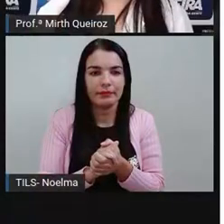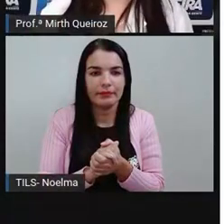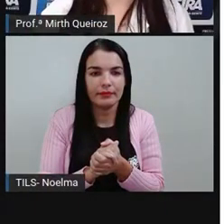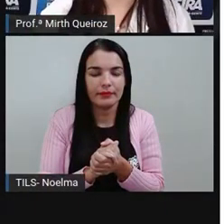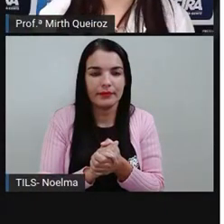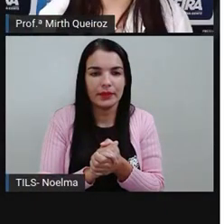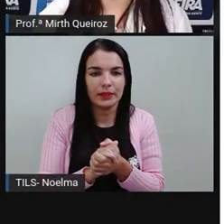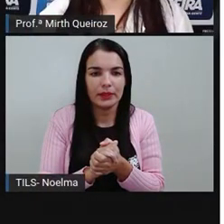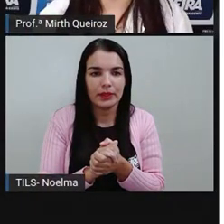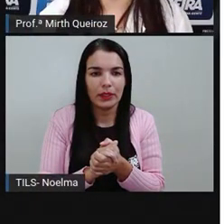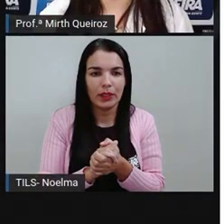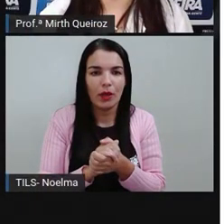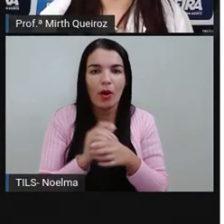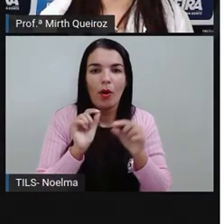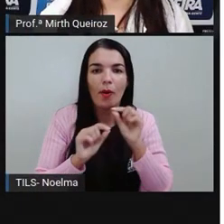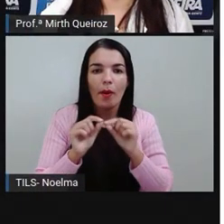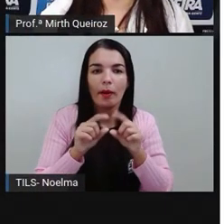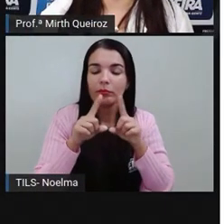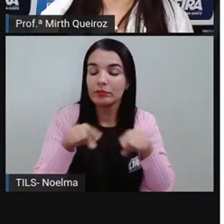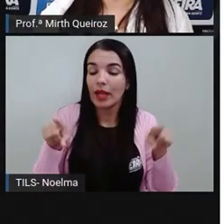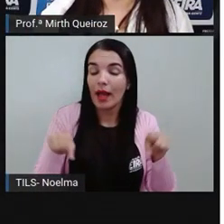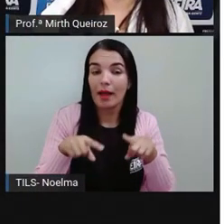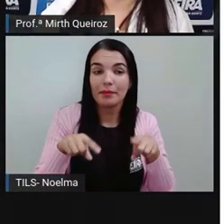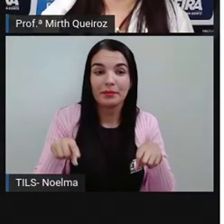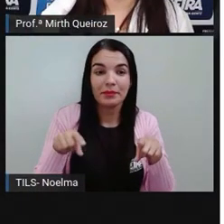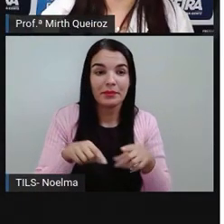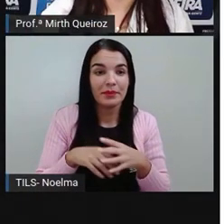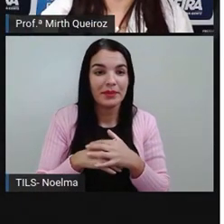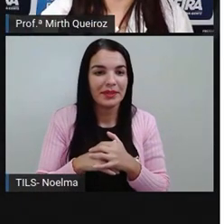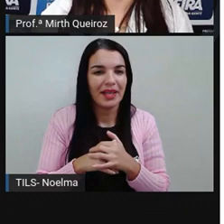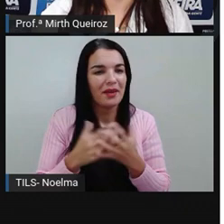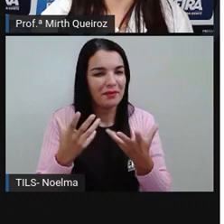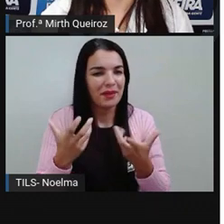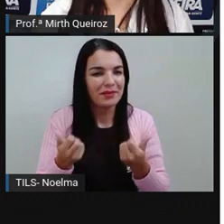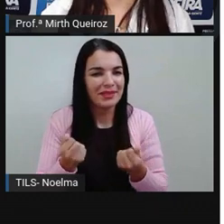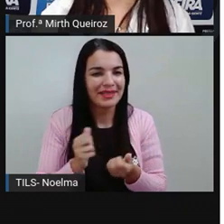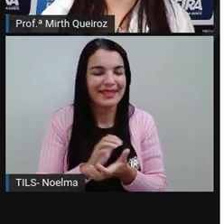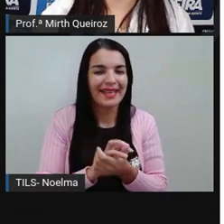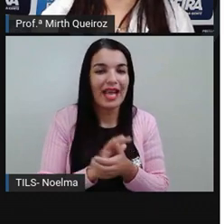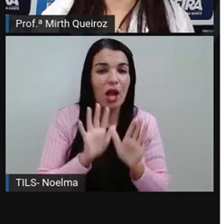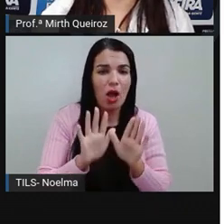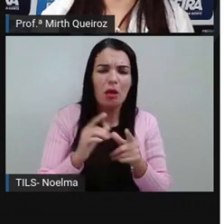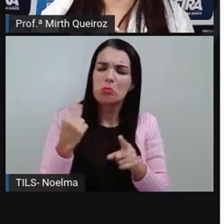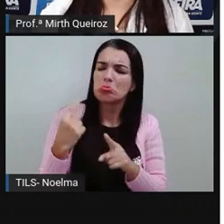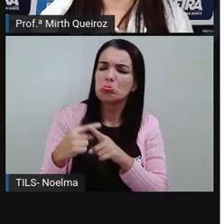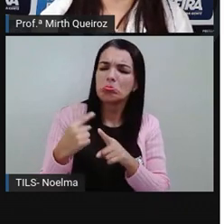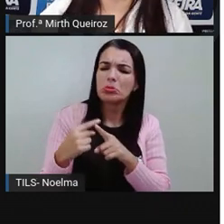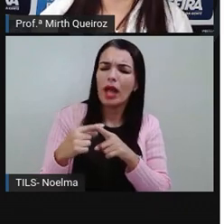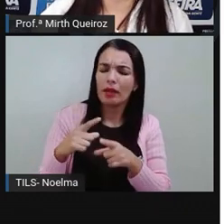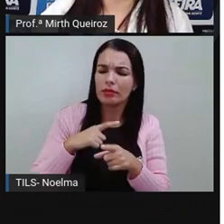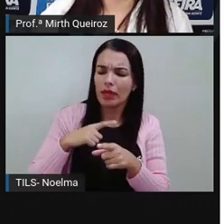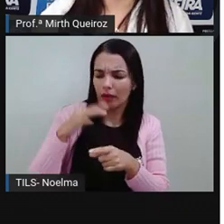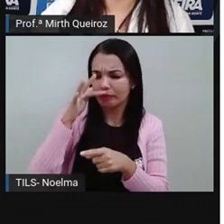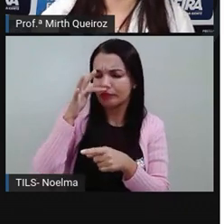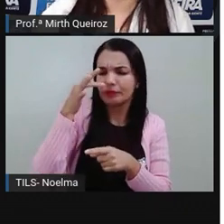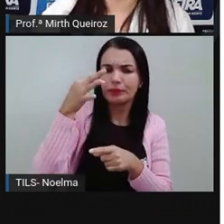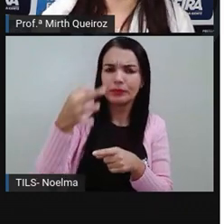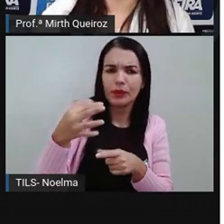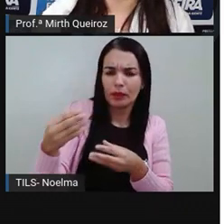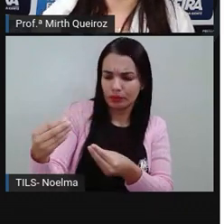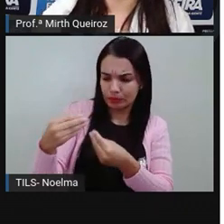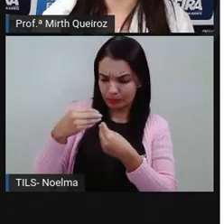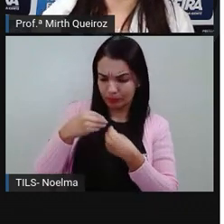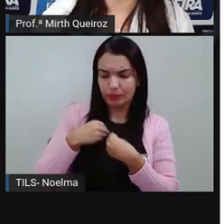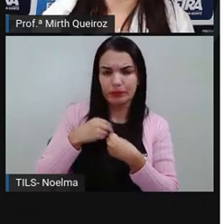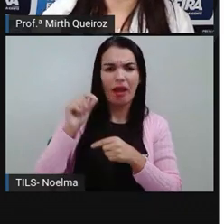E aí vamos refletir um pouquinho aí sobre a música. Vamos? Por que herdeiros do futuro? Quem são